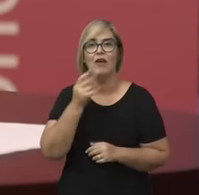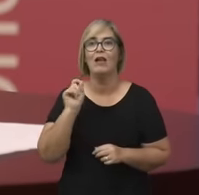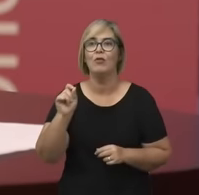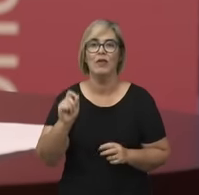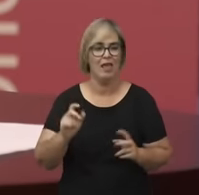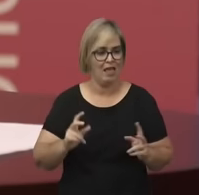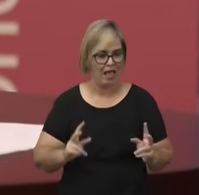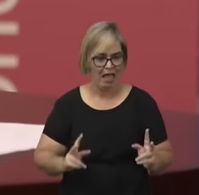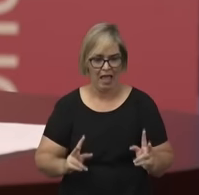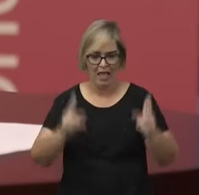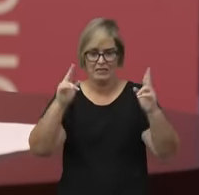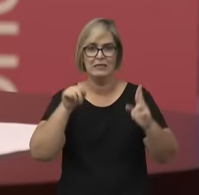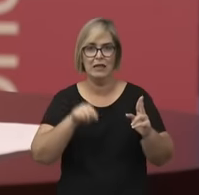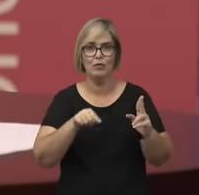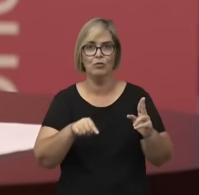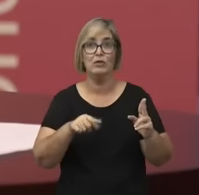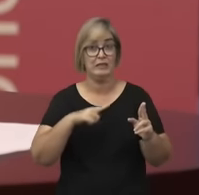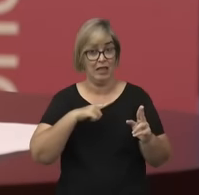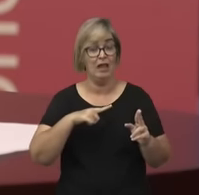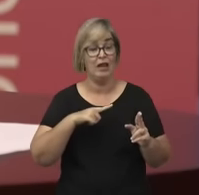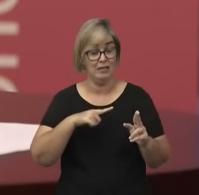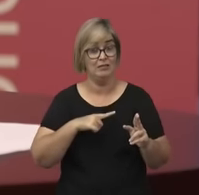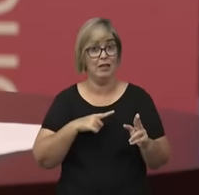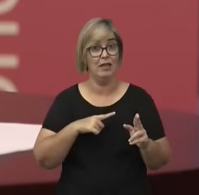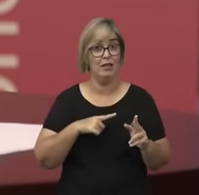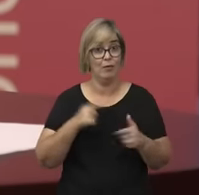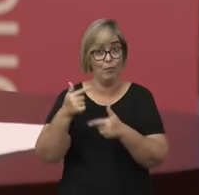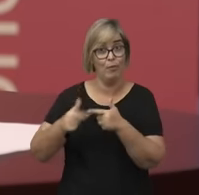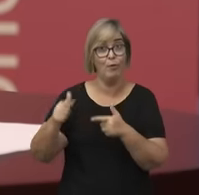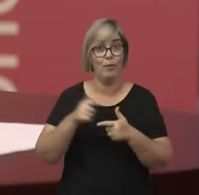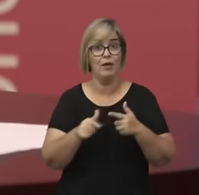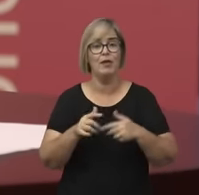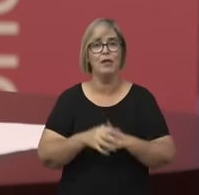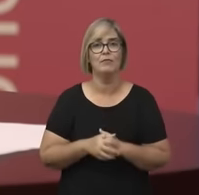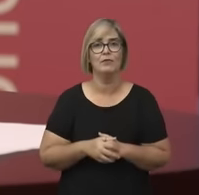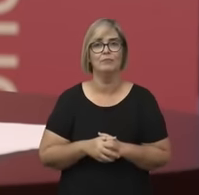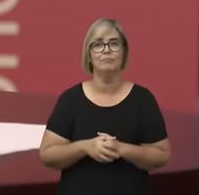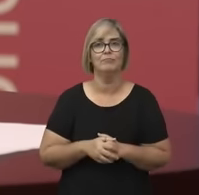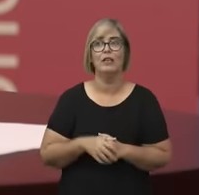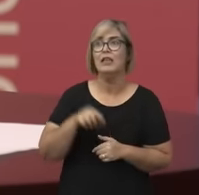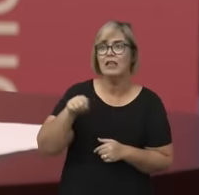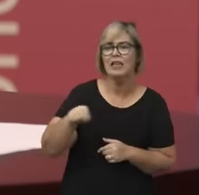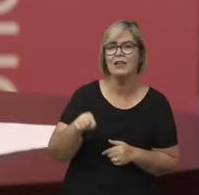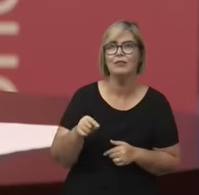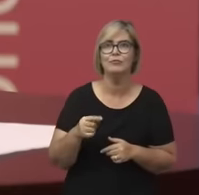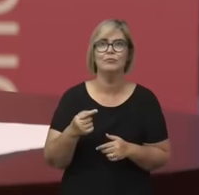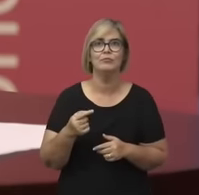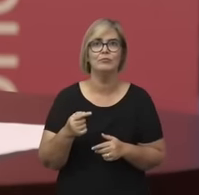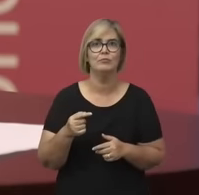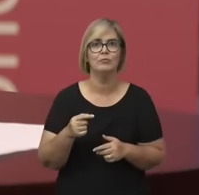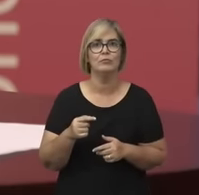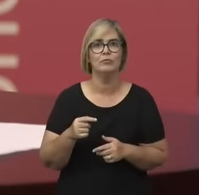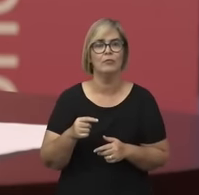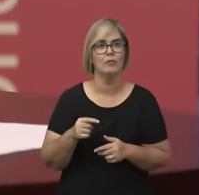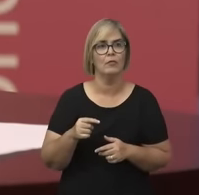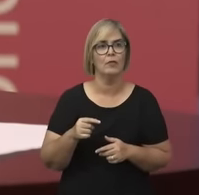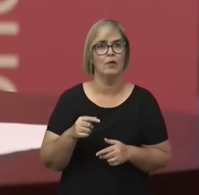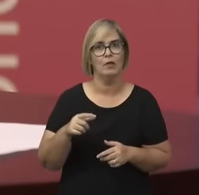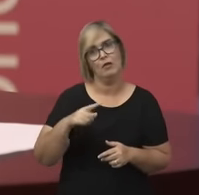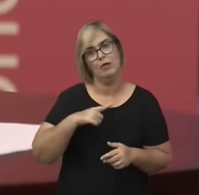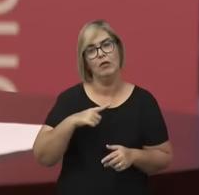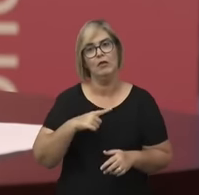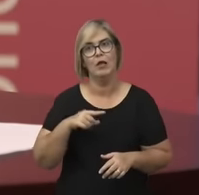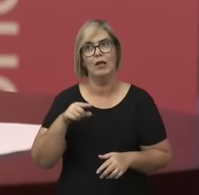têm consequências. E aí, uma dessas consequências é justamente, além dessas sociais,